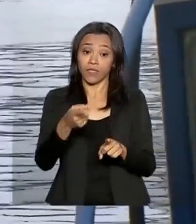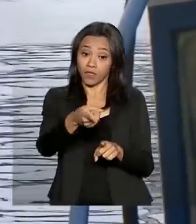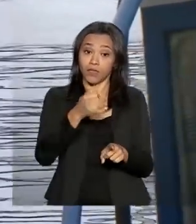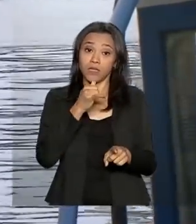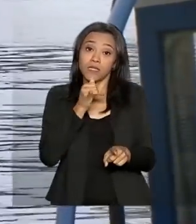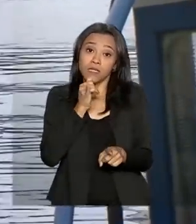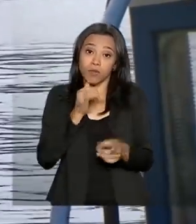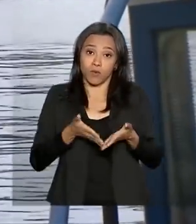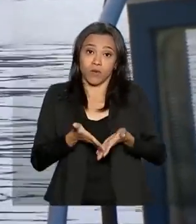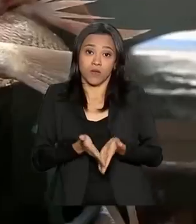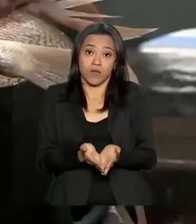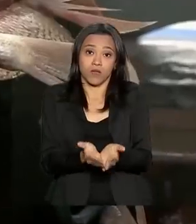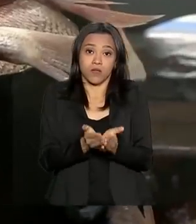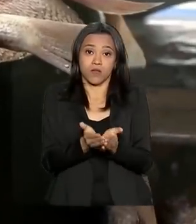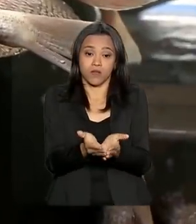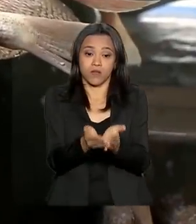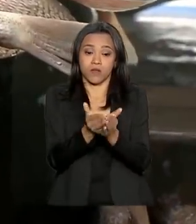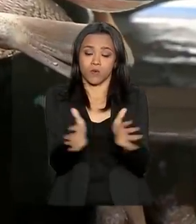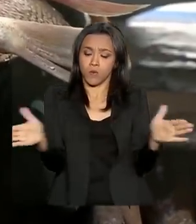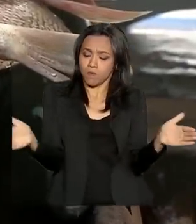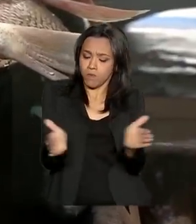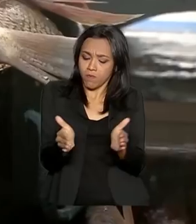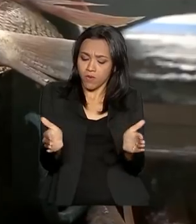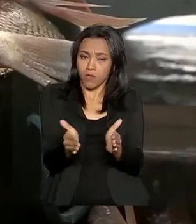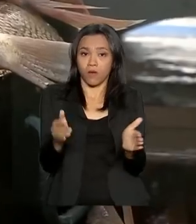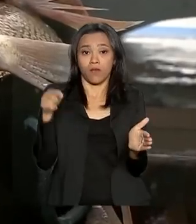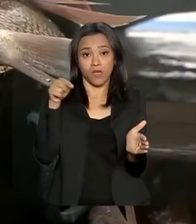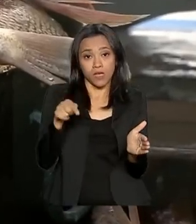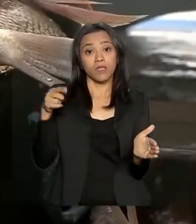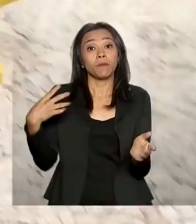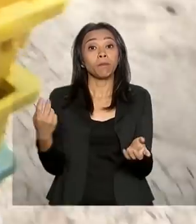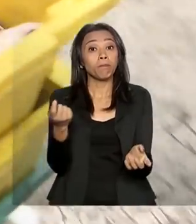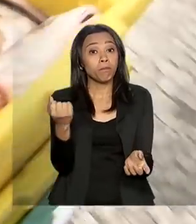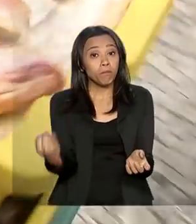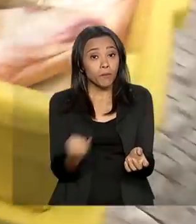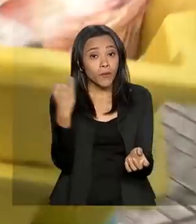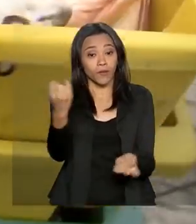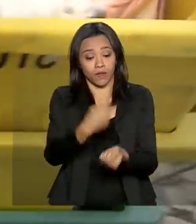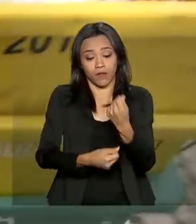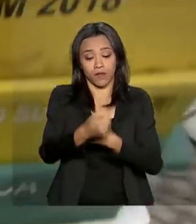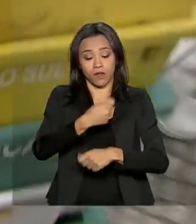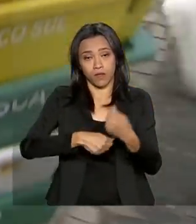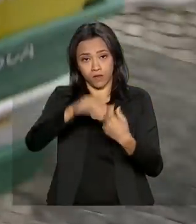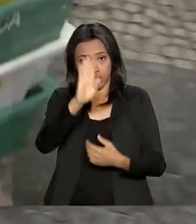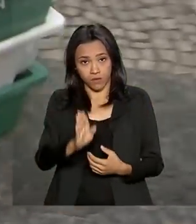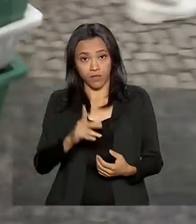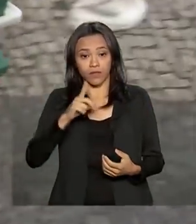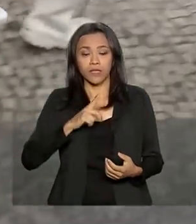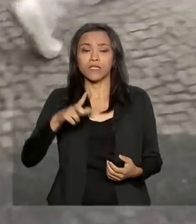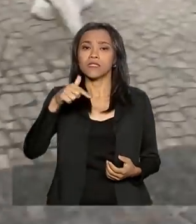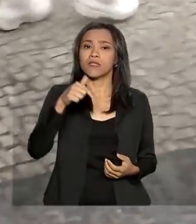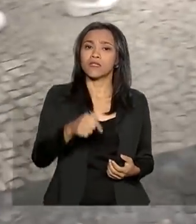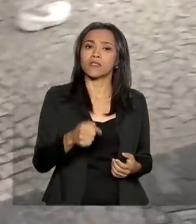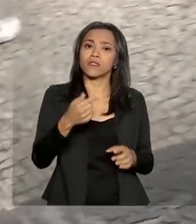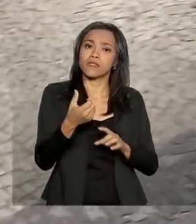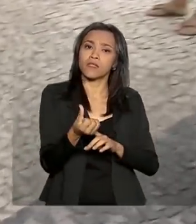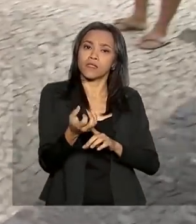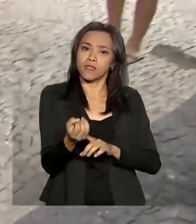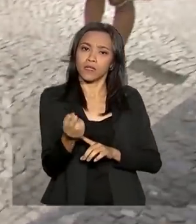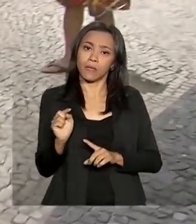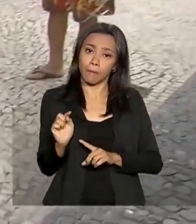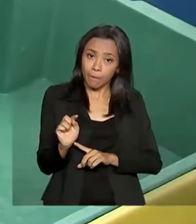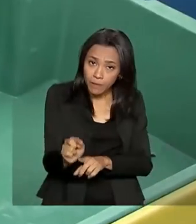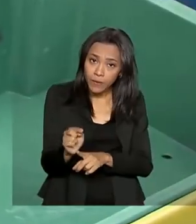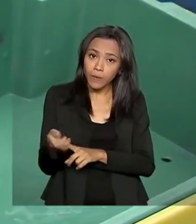como canoas ou jangadas. O setor é importante para a economia brasileira. Produz mais de 760 mil toneladas de